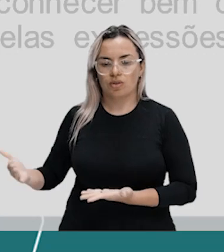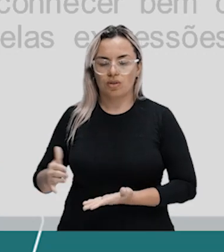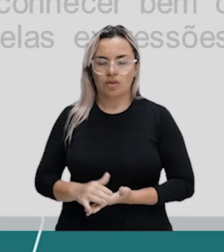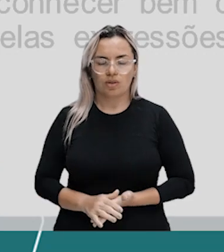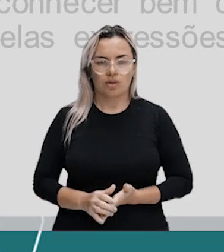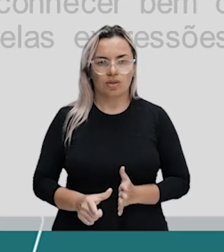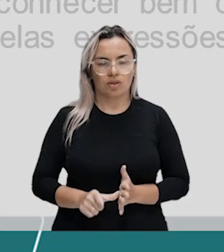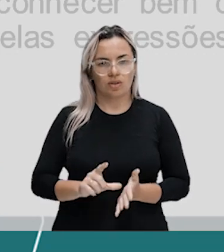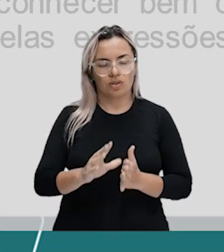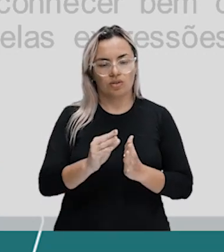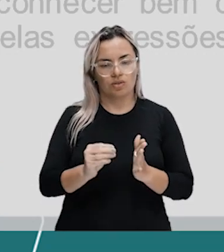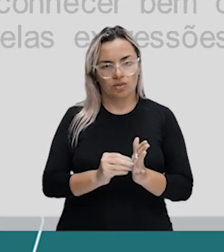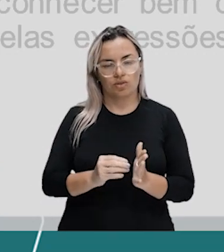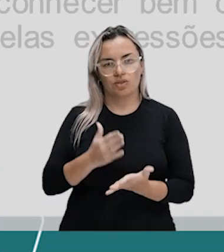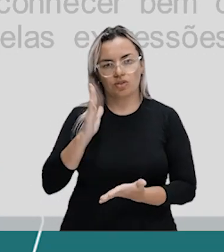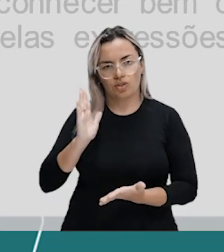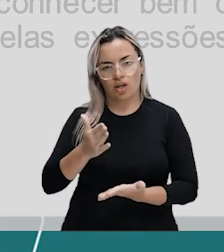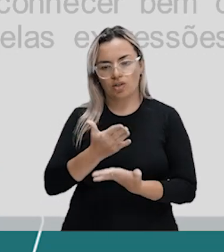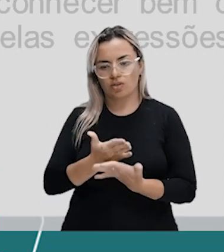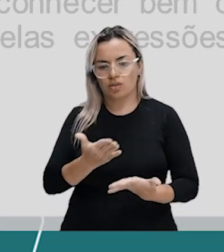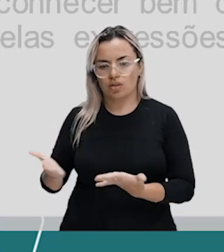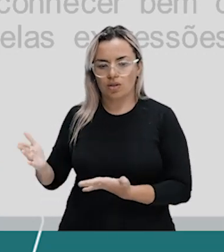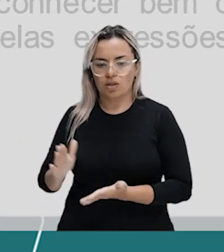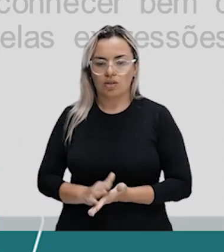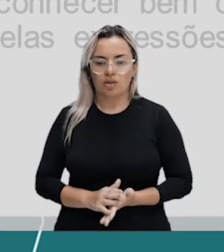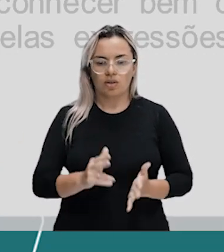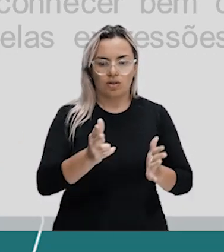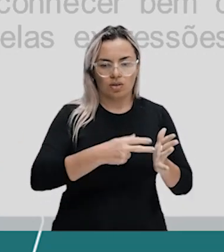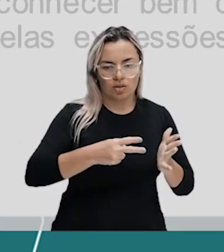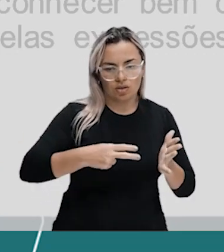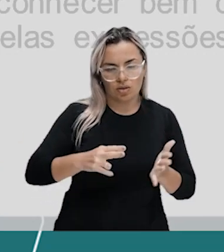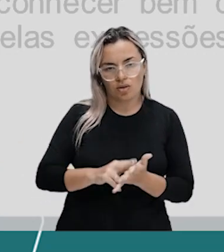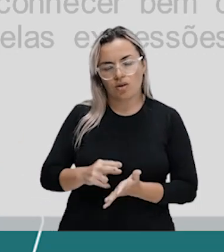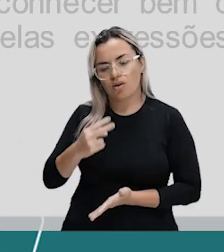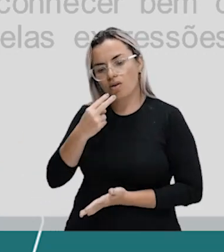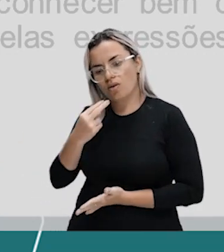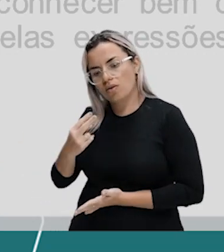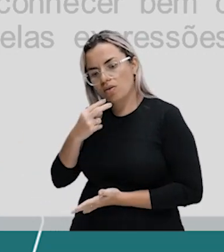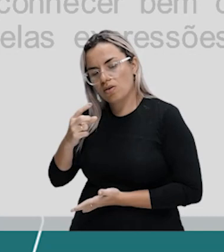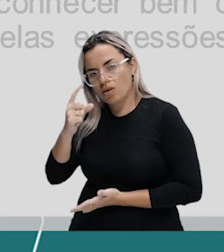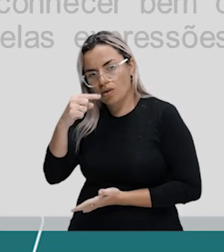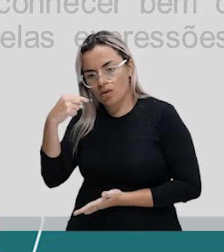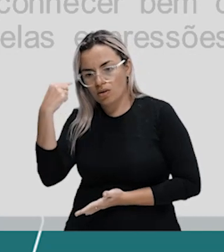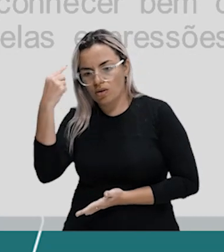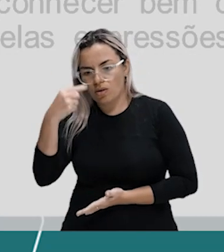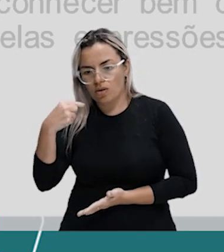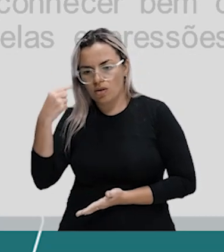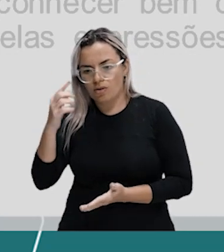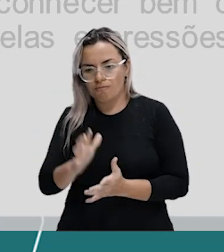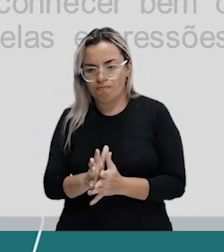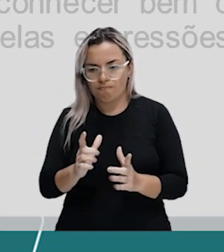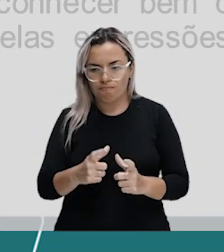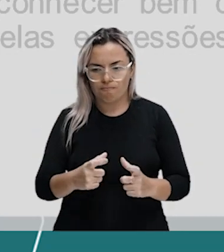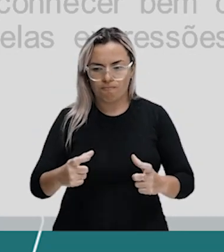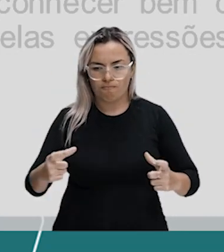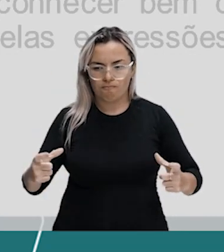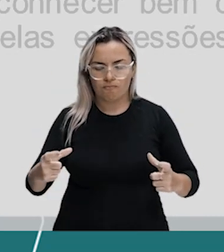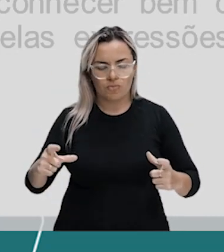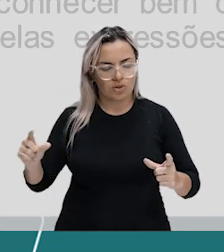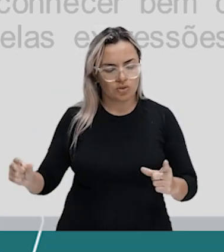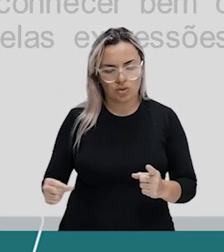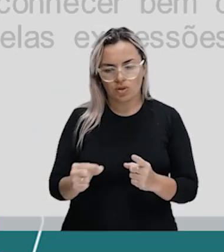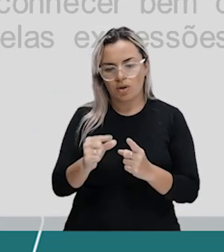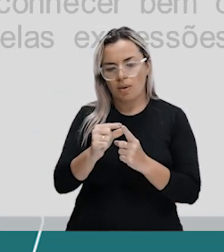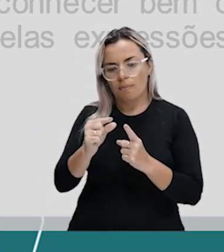Assim, o vocabulário espanhol é muito amplo e composto de palavras e expressões que são